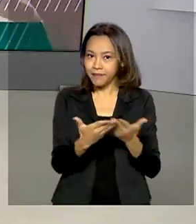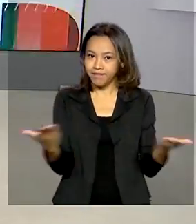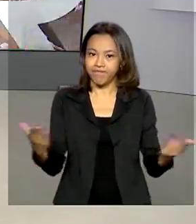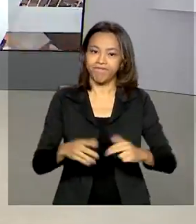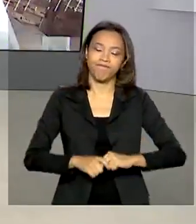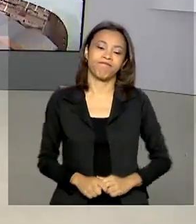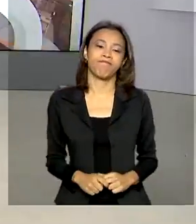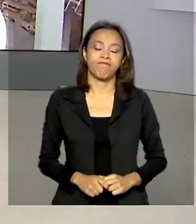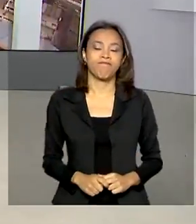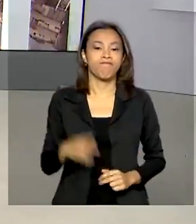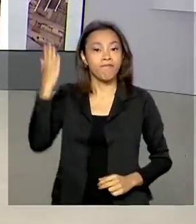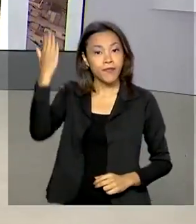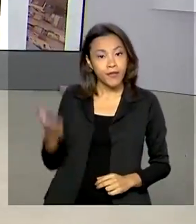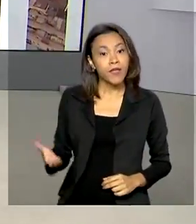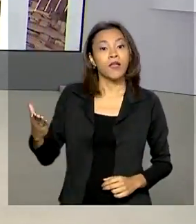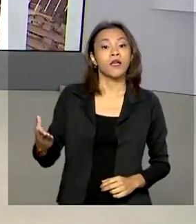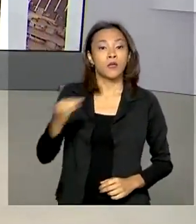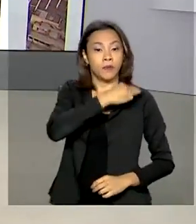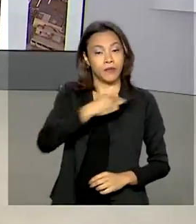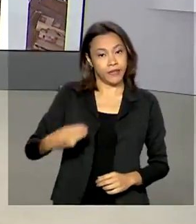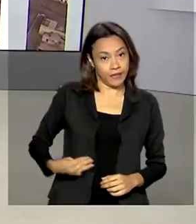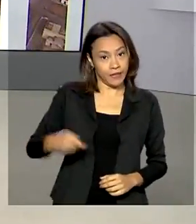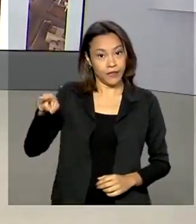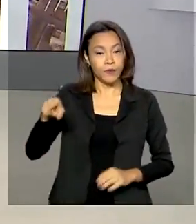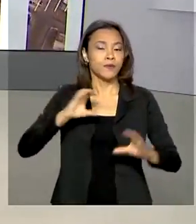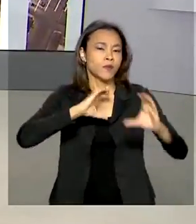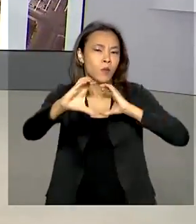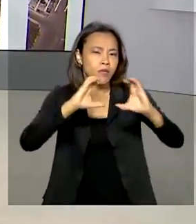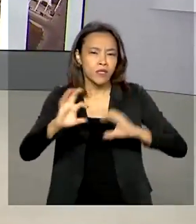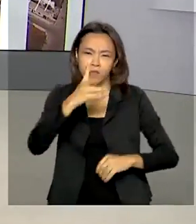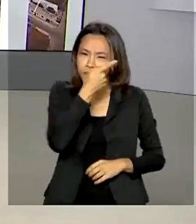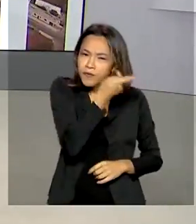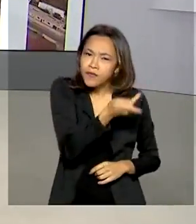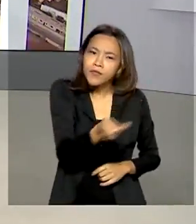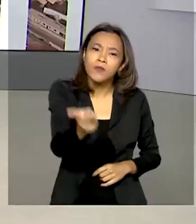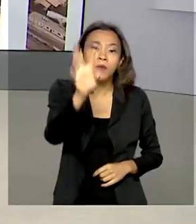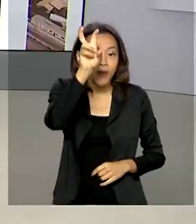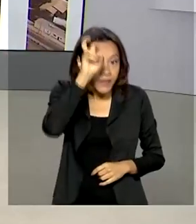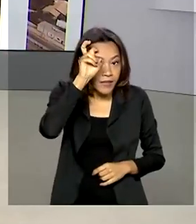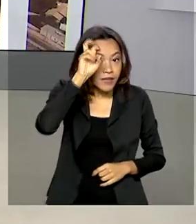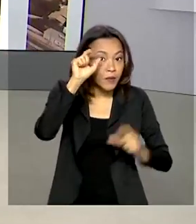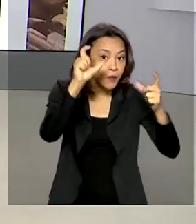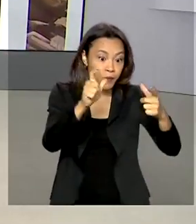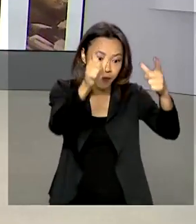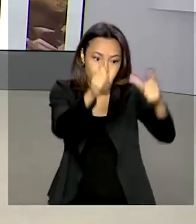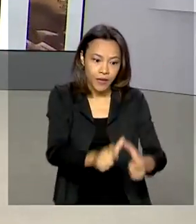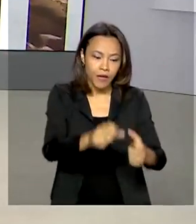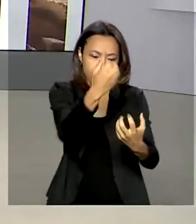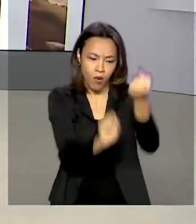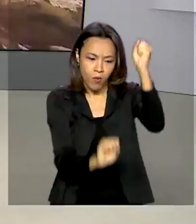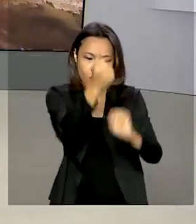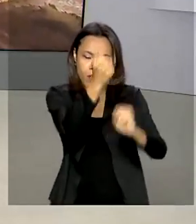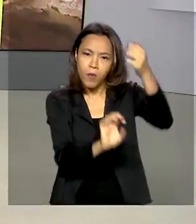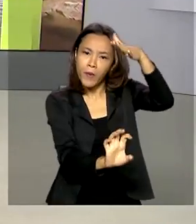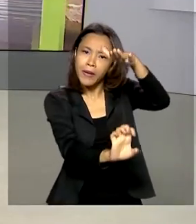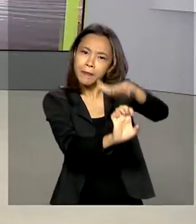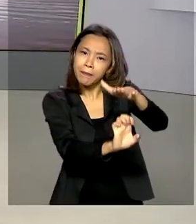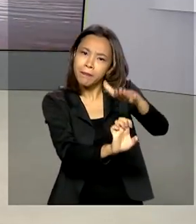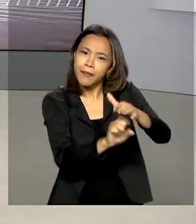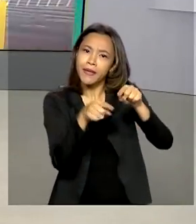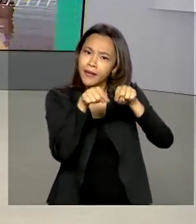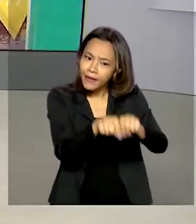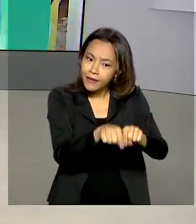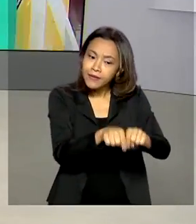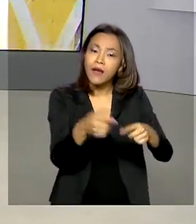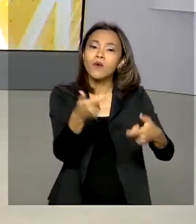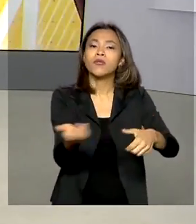O ministro das comunicações, Fábio Faria, visitou nesta quinta-feira a sede da empresa Ericsson, em Estocolmo, capital da